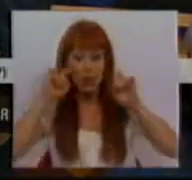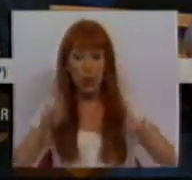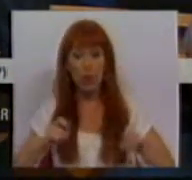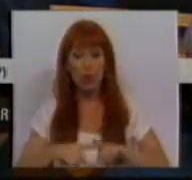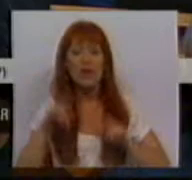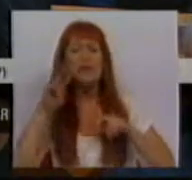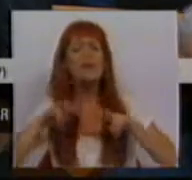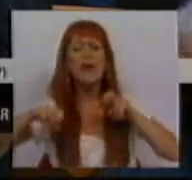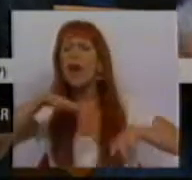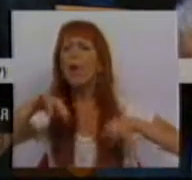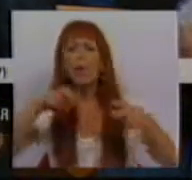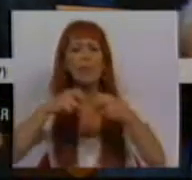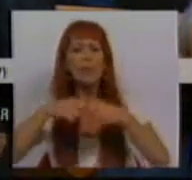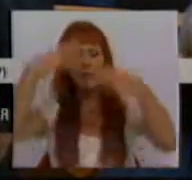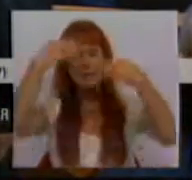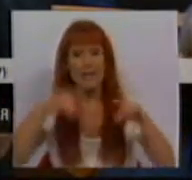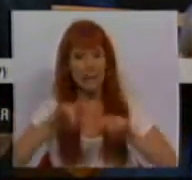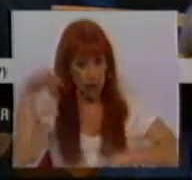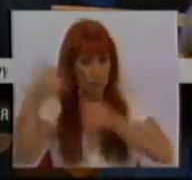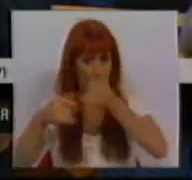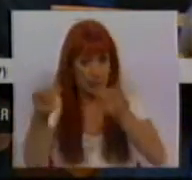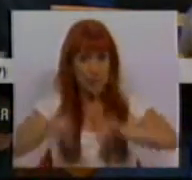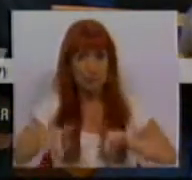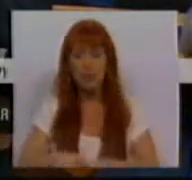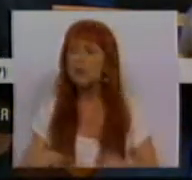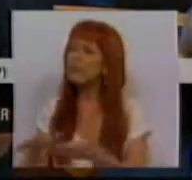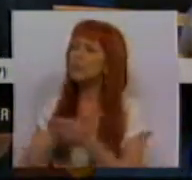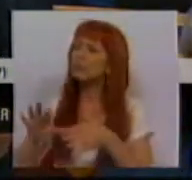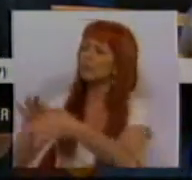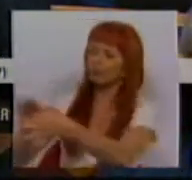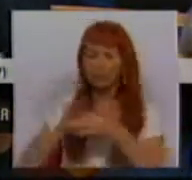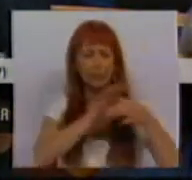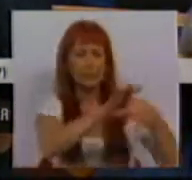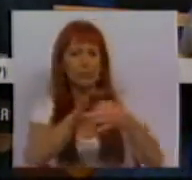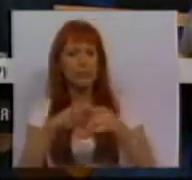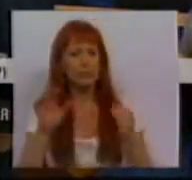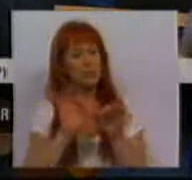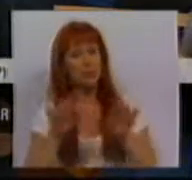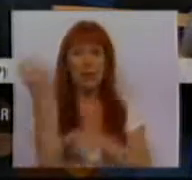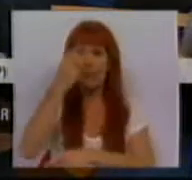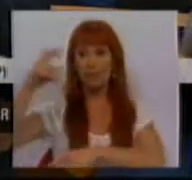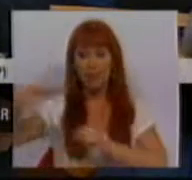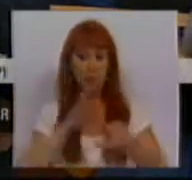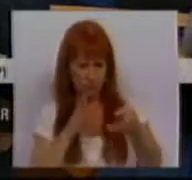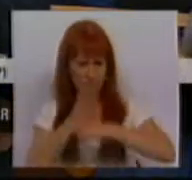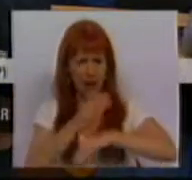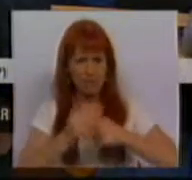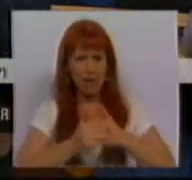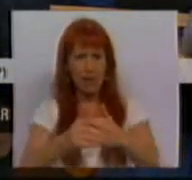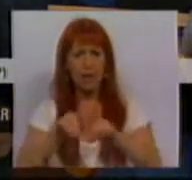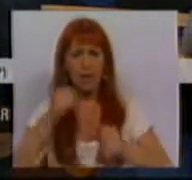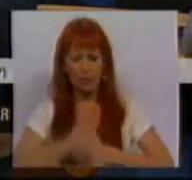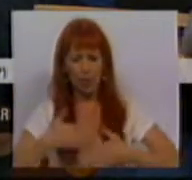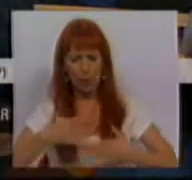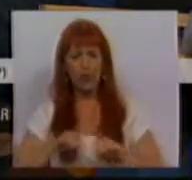e despiste de problemas disciplinares, mesmo violentos, assentam na colaboração, com caráter de permanência e continuidade, de